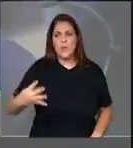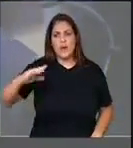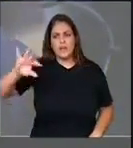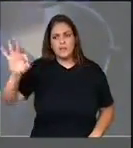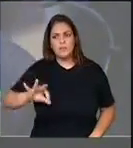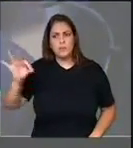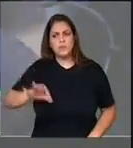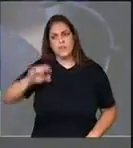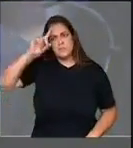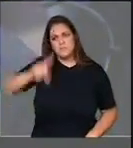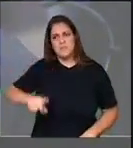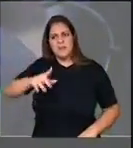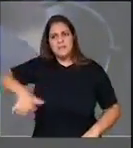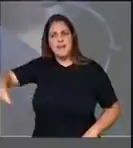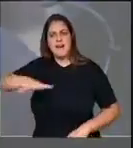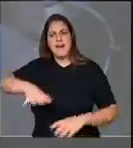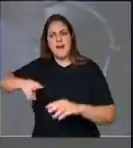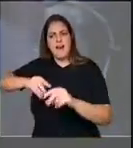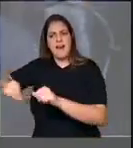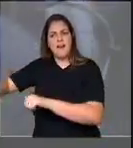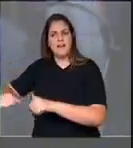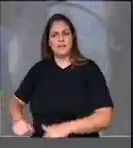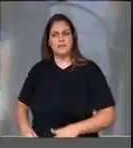da área de... Muito obrigado. Como vota o...